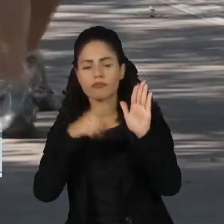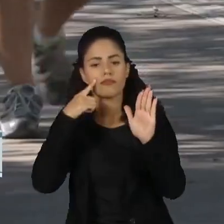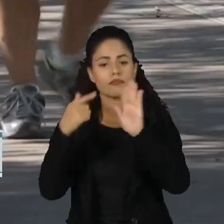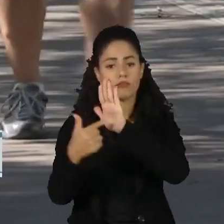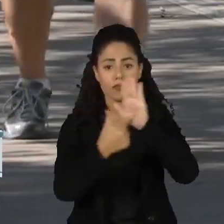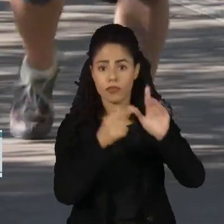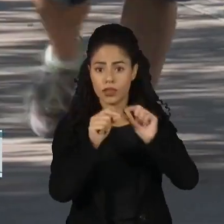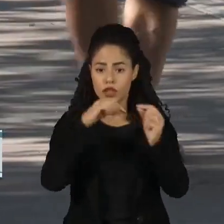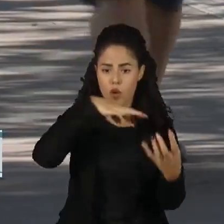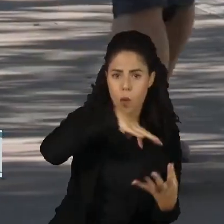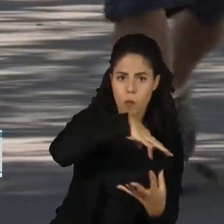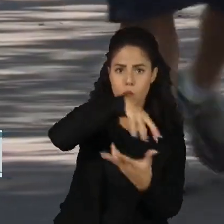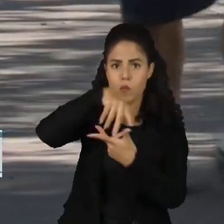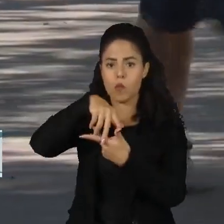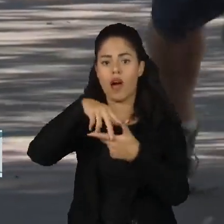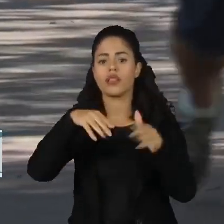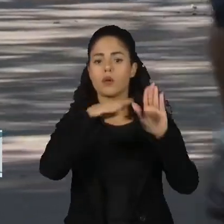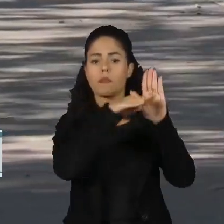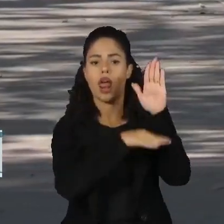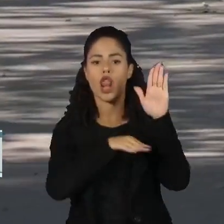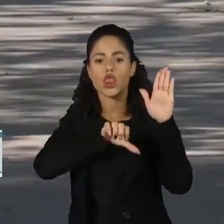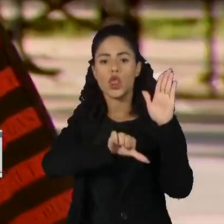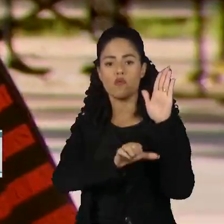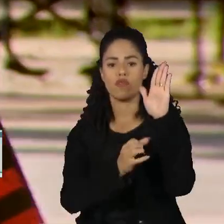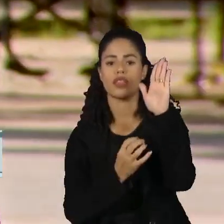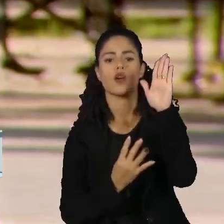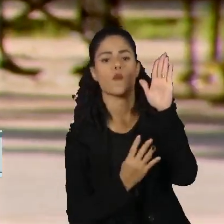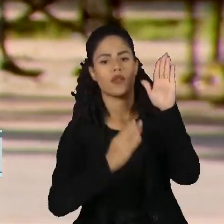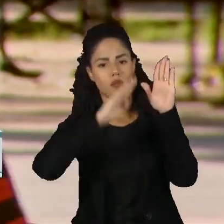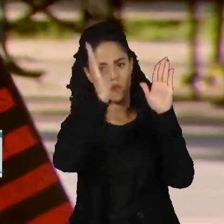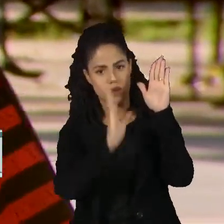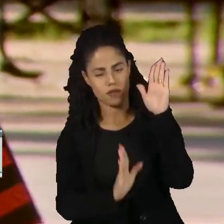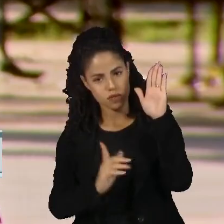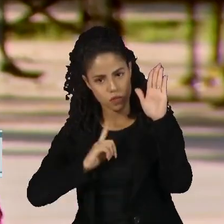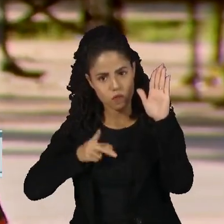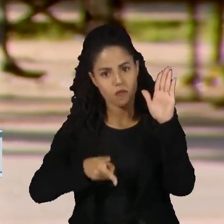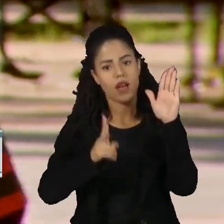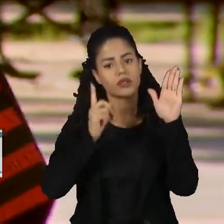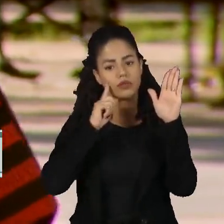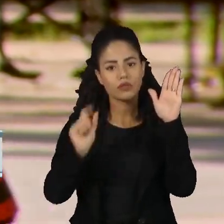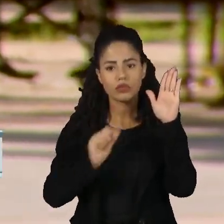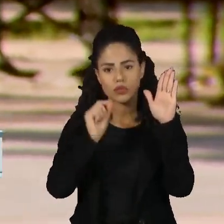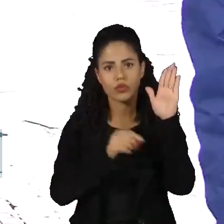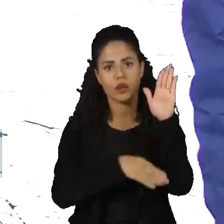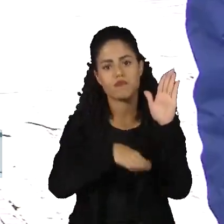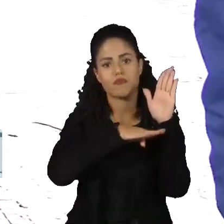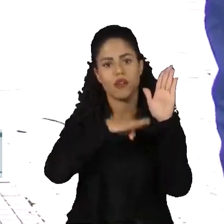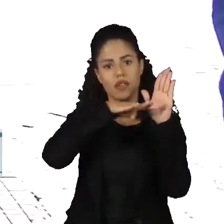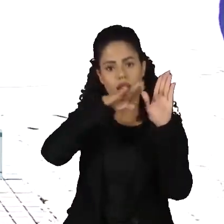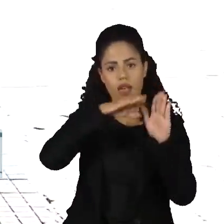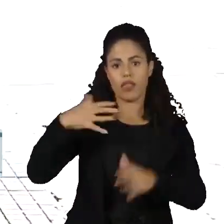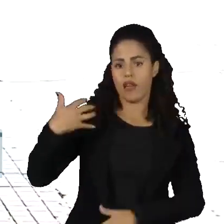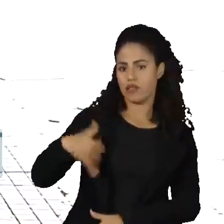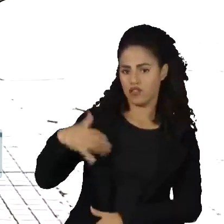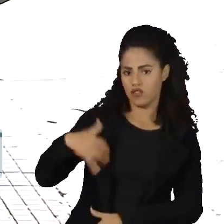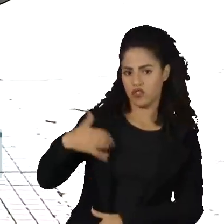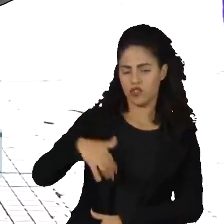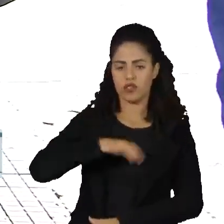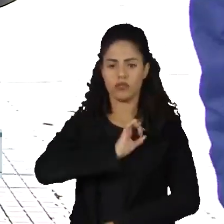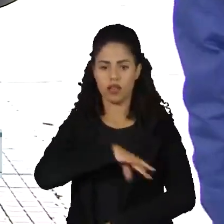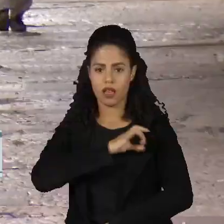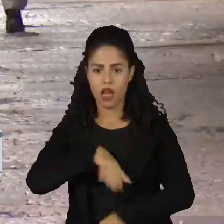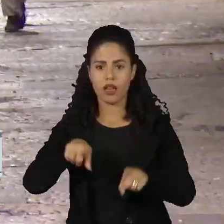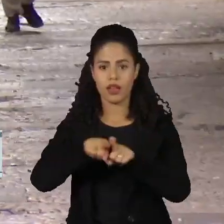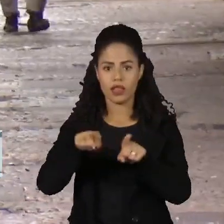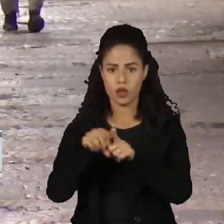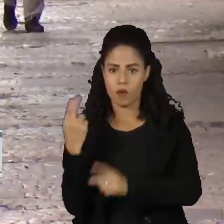Mundial, estamos na posição 94 de 146 nações, atrás de vizinhos como Argentina, Chile e